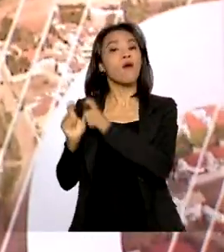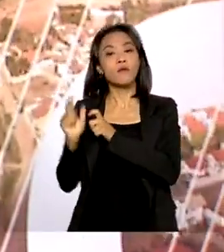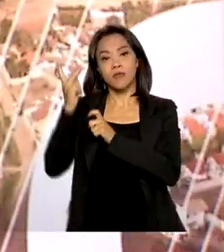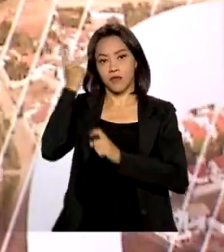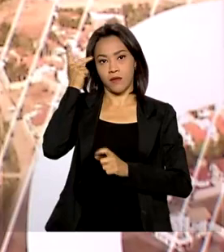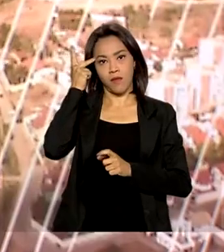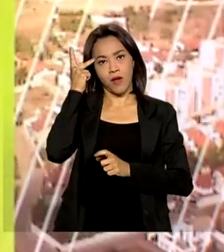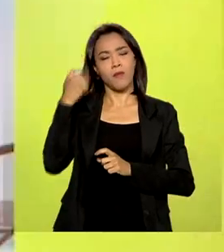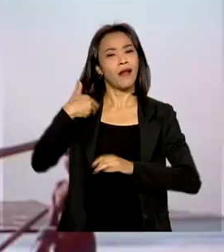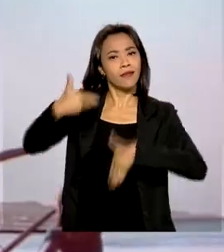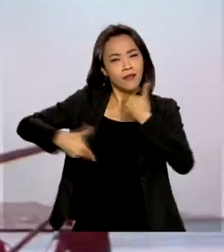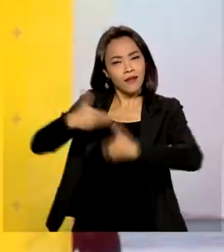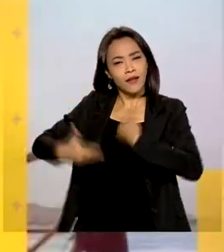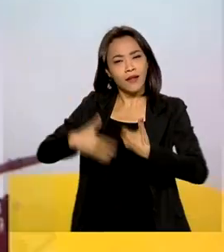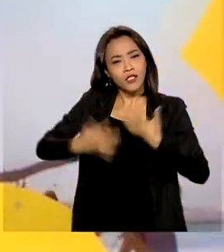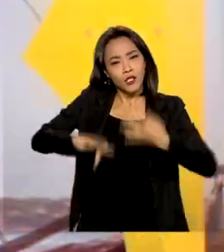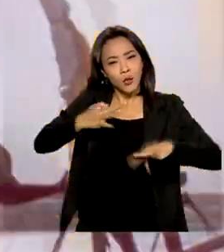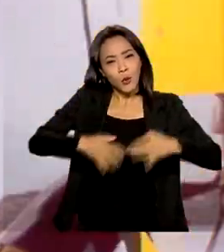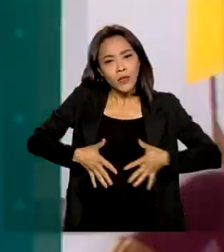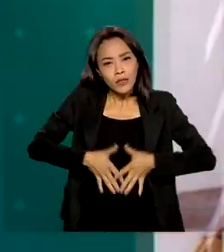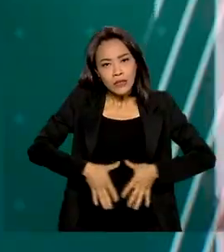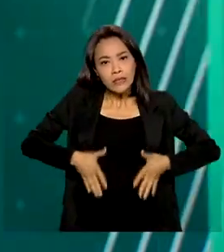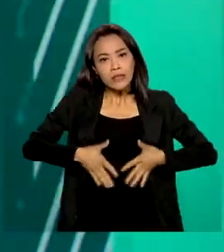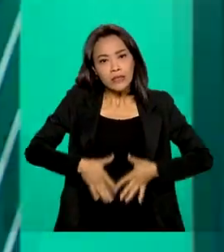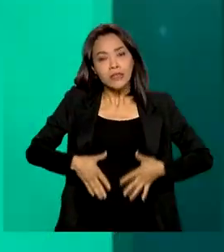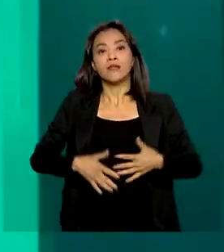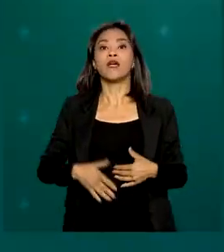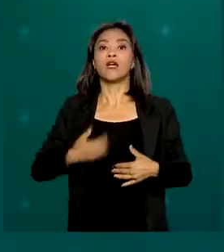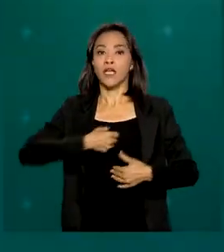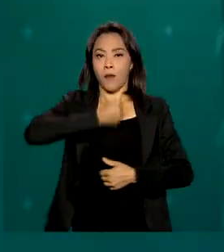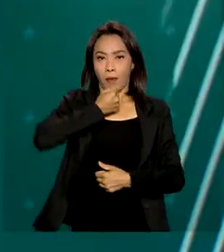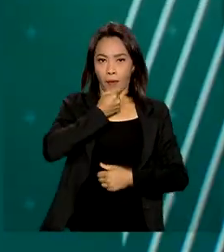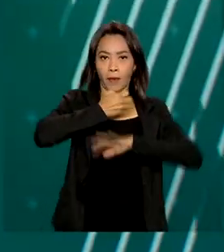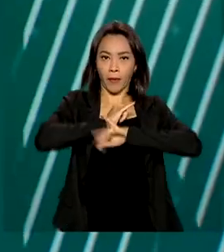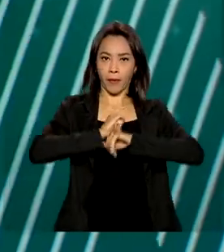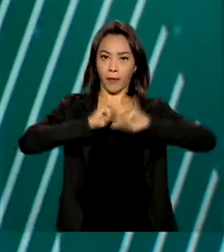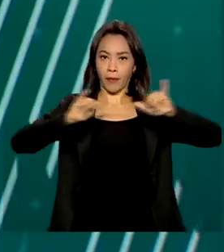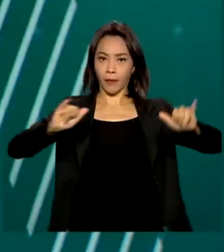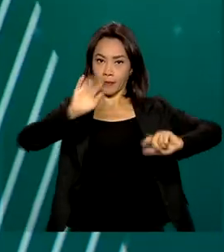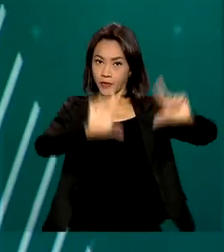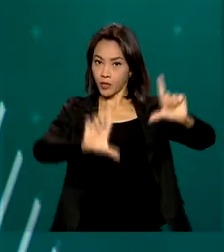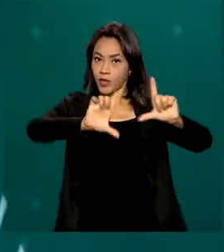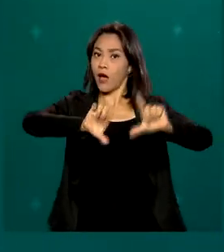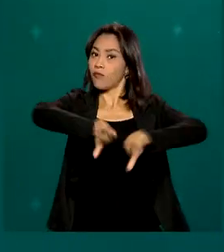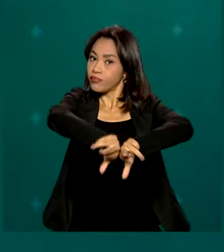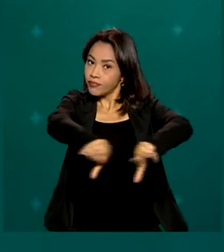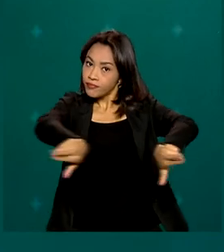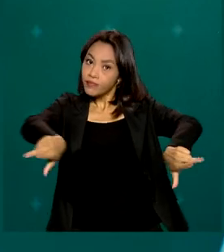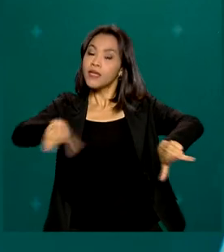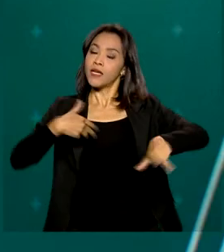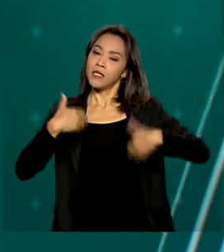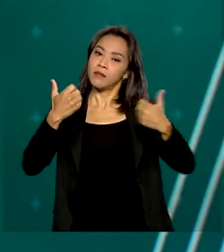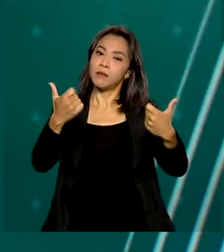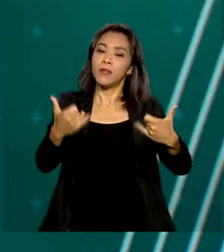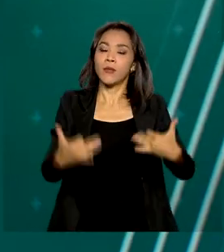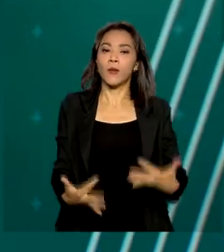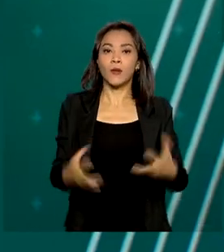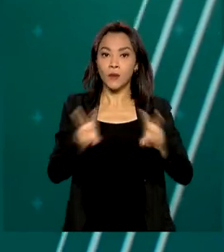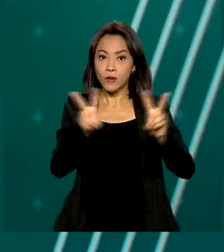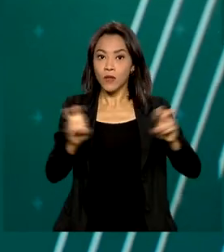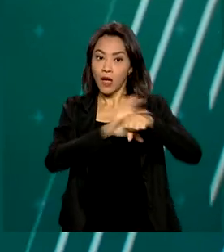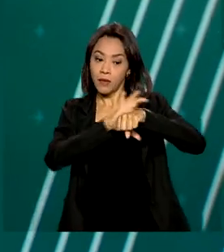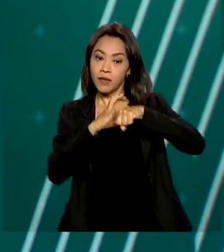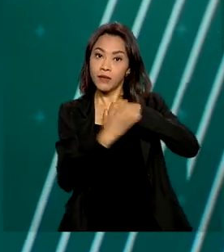para tratar de dores abdominais. Em coletiva imprensa, Bolsonaro destacou o enfrentamento à pandemia de Covid-19